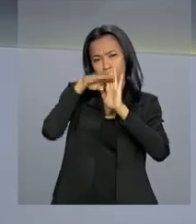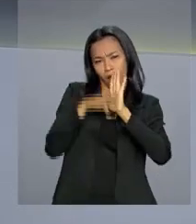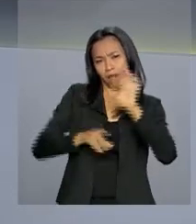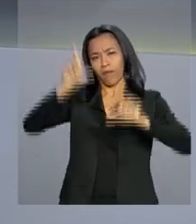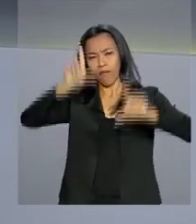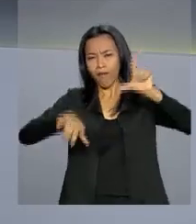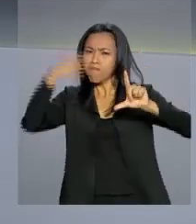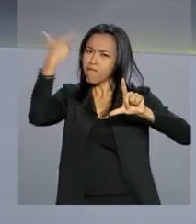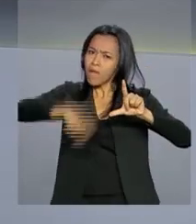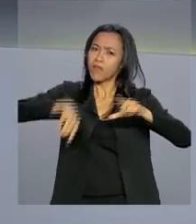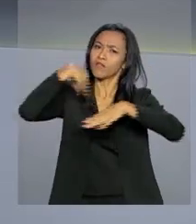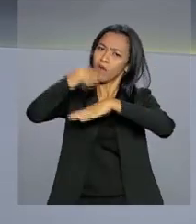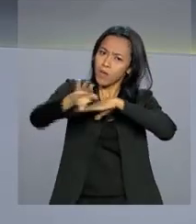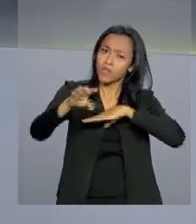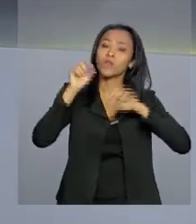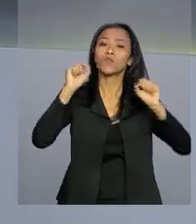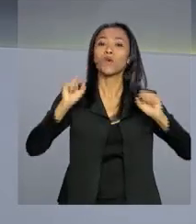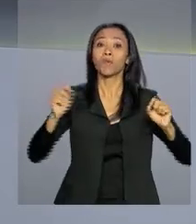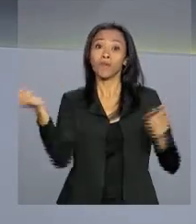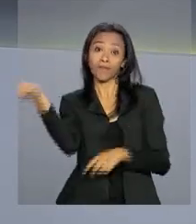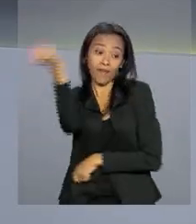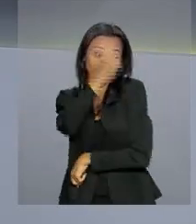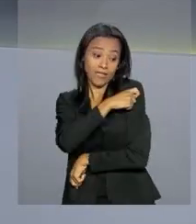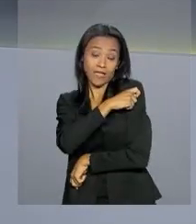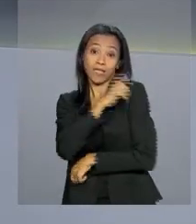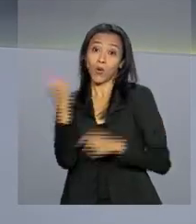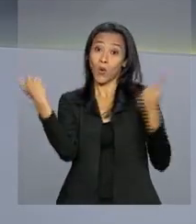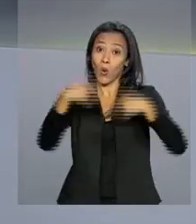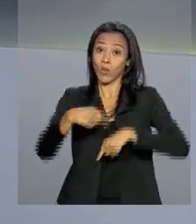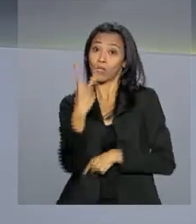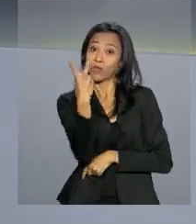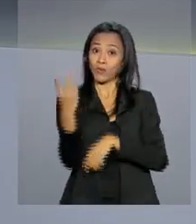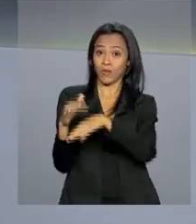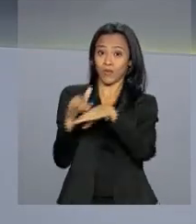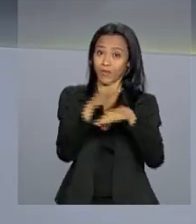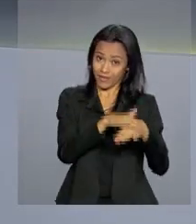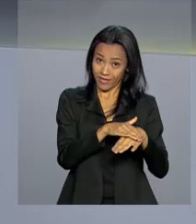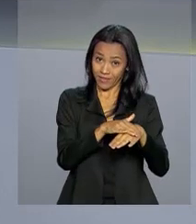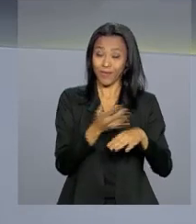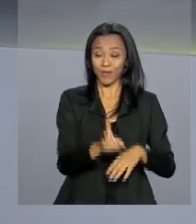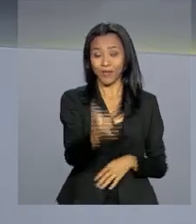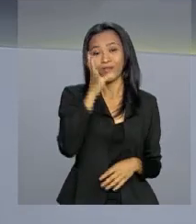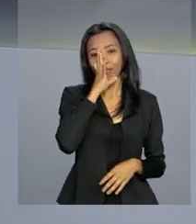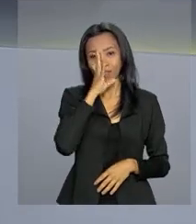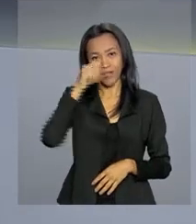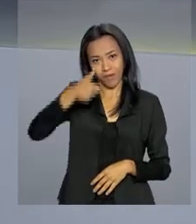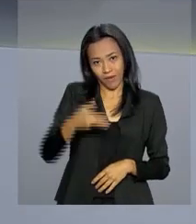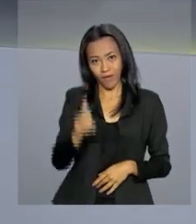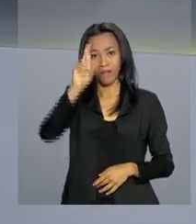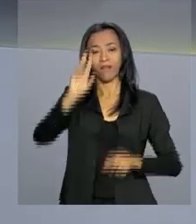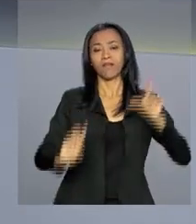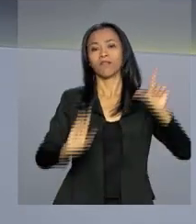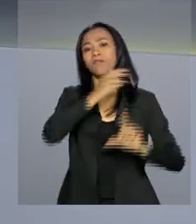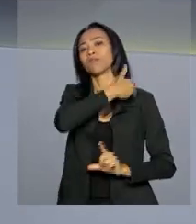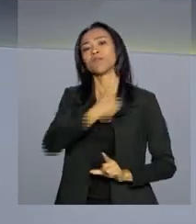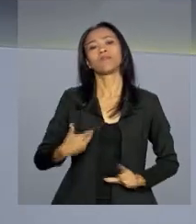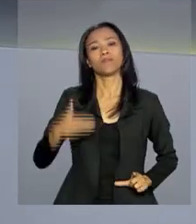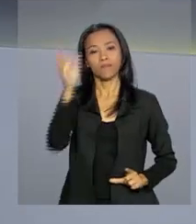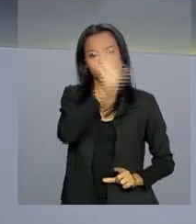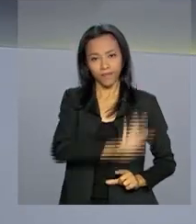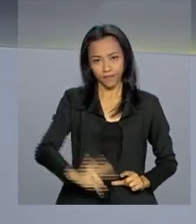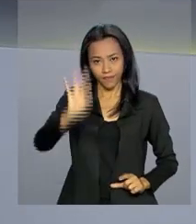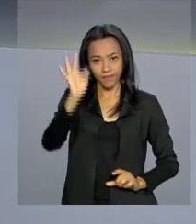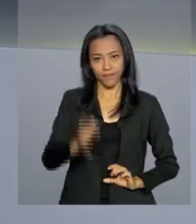trazer mais informações sobre a campanha de vacinação contra a poliomielite e o sarampo. Continue com a gente aqui na NBR, a TV do